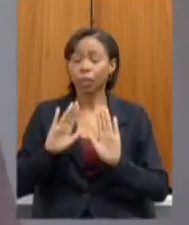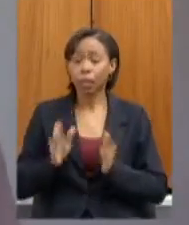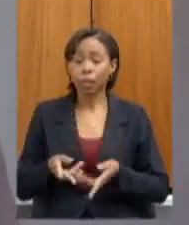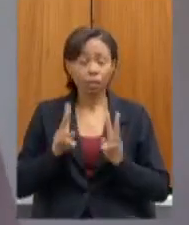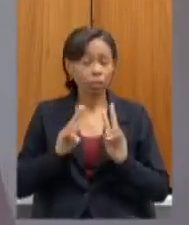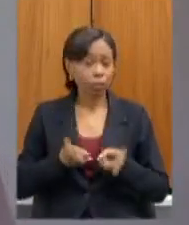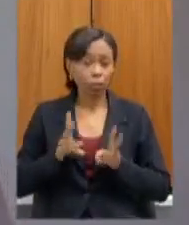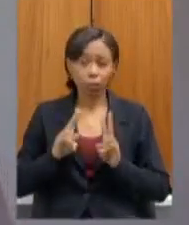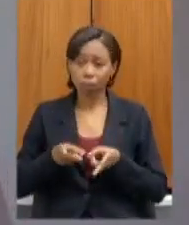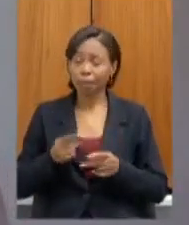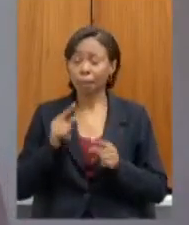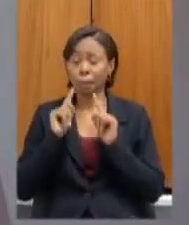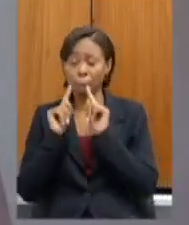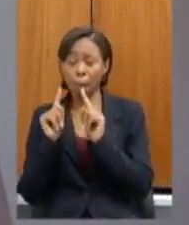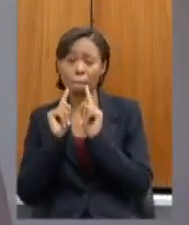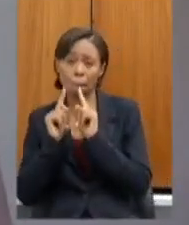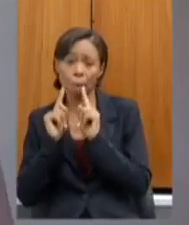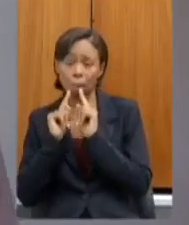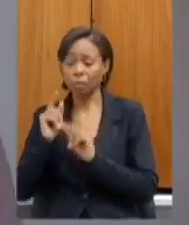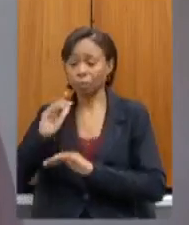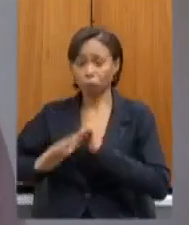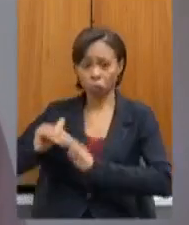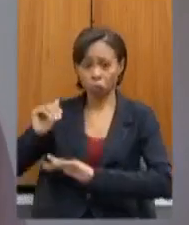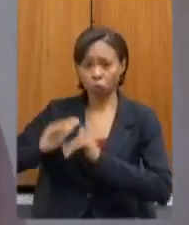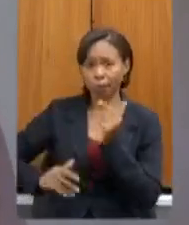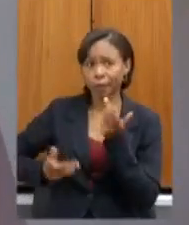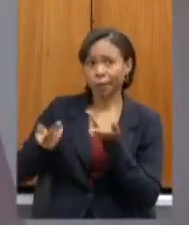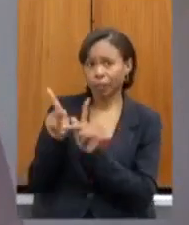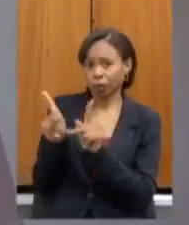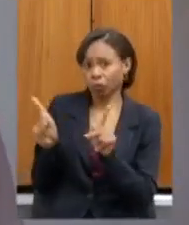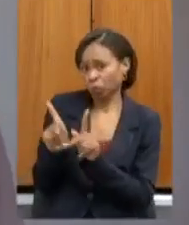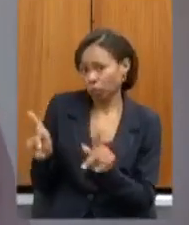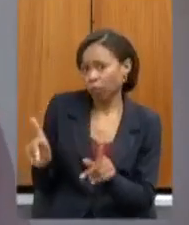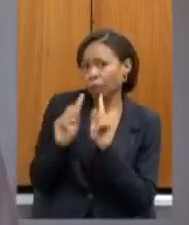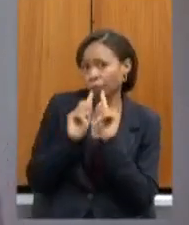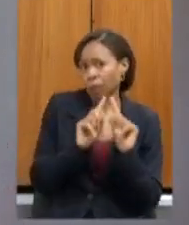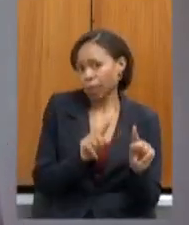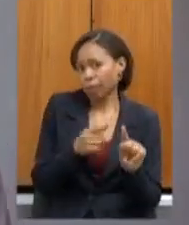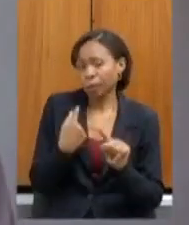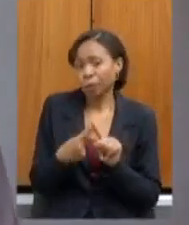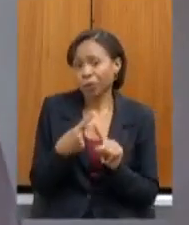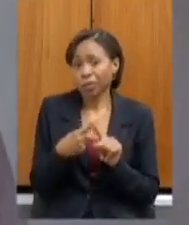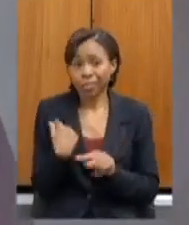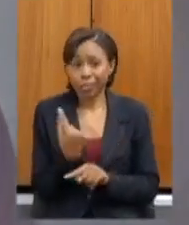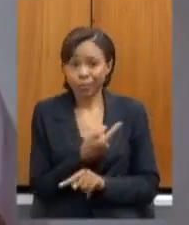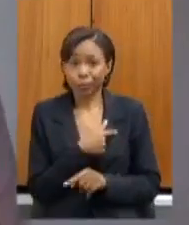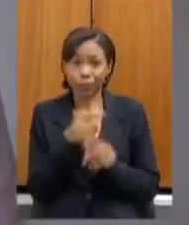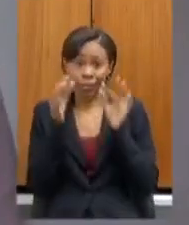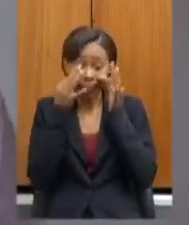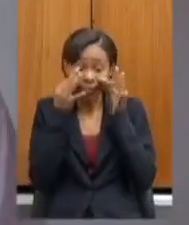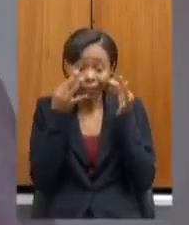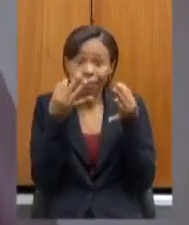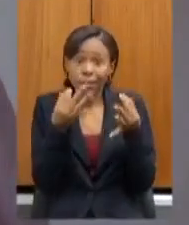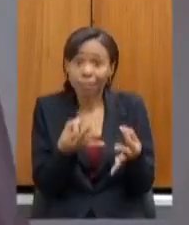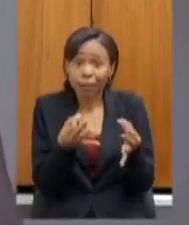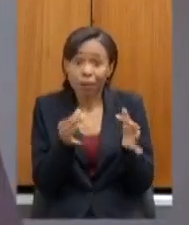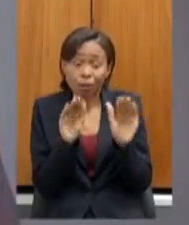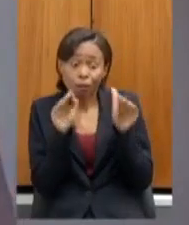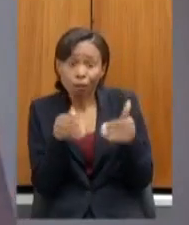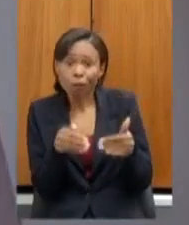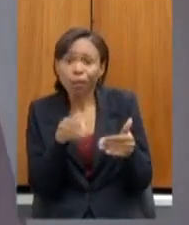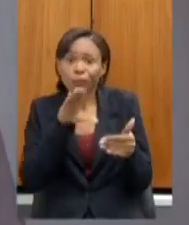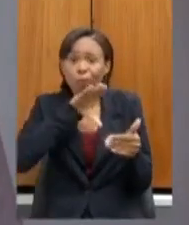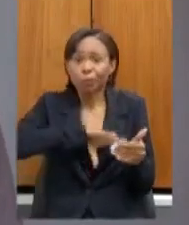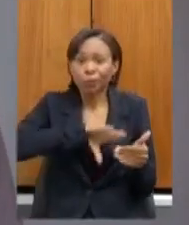recorrentemente criticado pelos especialistas e professores o fato da gente ter atenção muitas vezes exclusiva português e